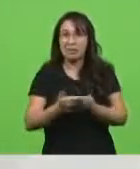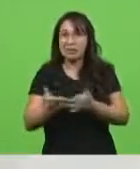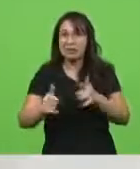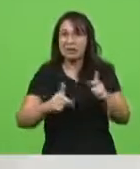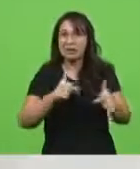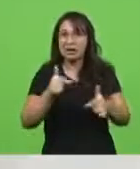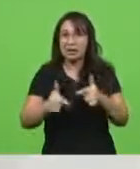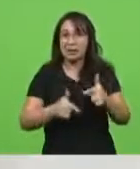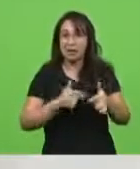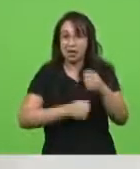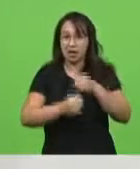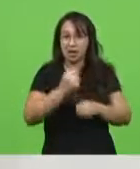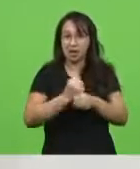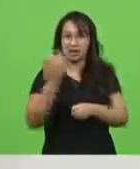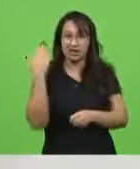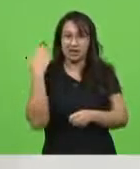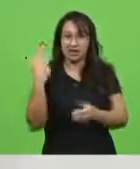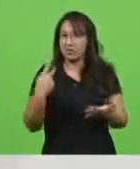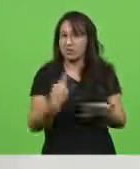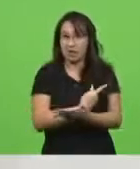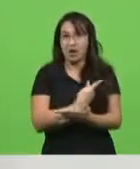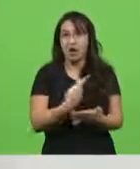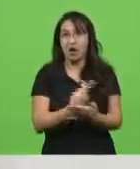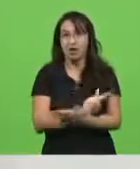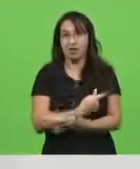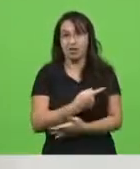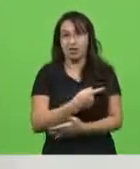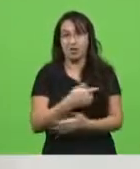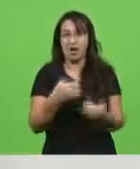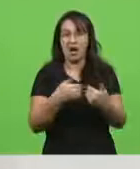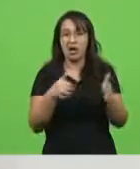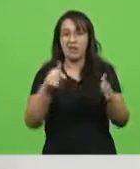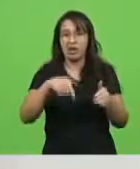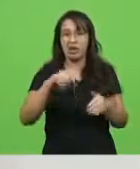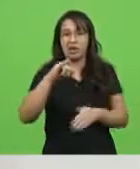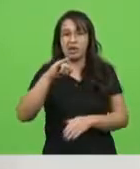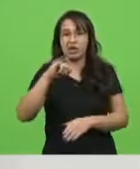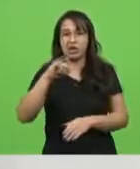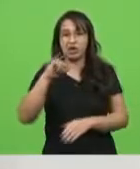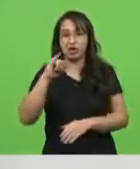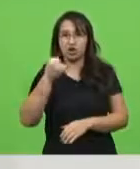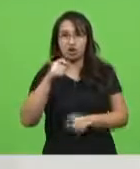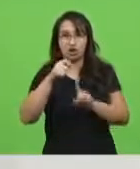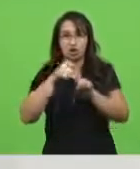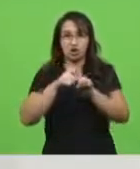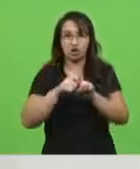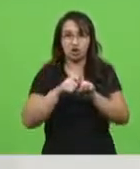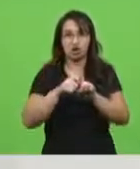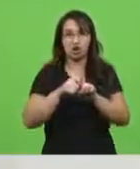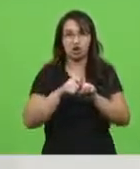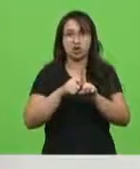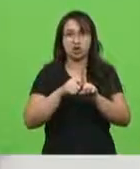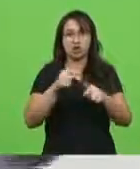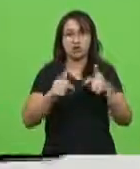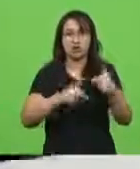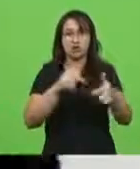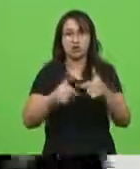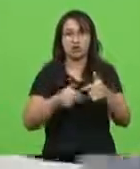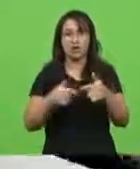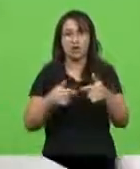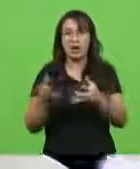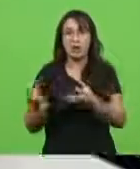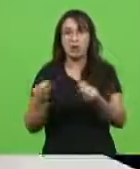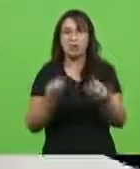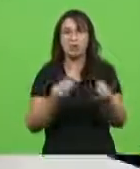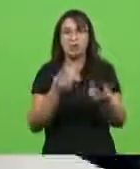Santa Catarina abriu, em janeiro, 32 mil e 77 novos postos de trabalho, você vem